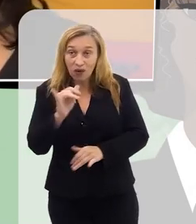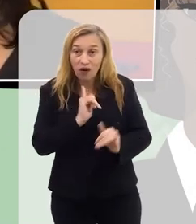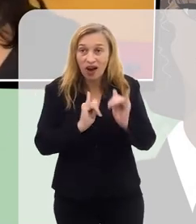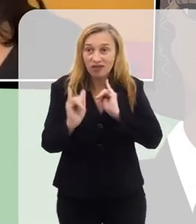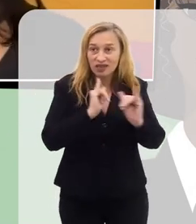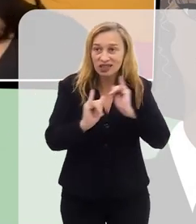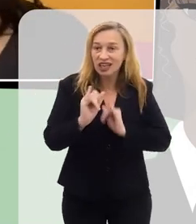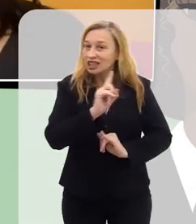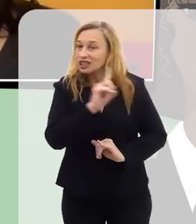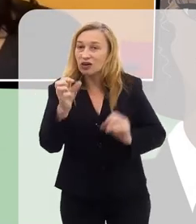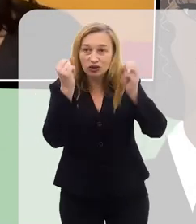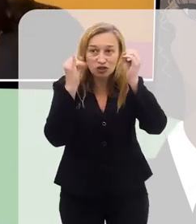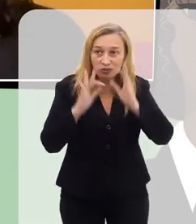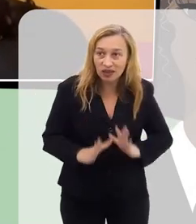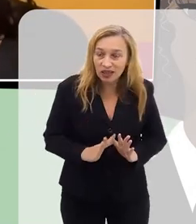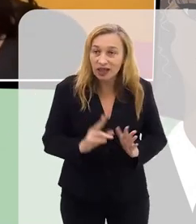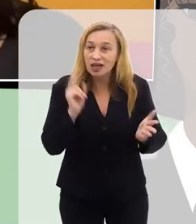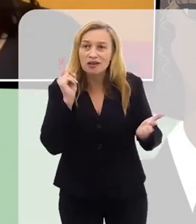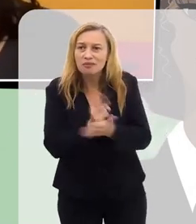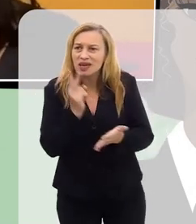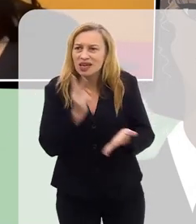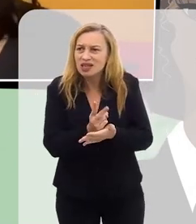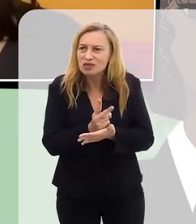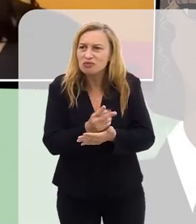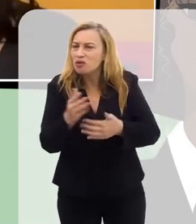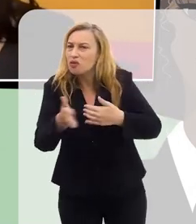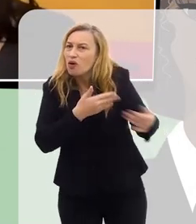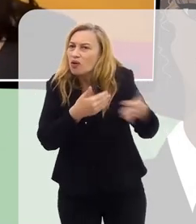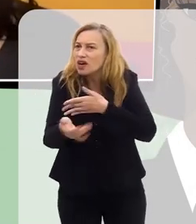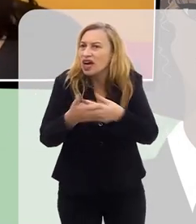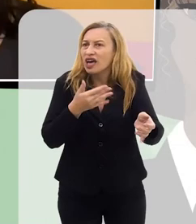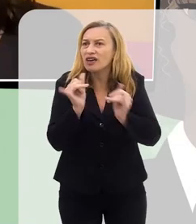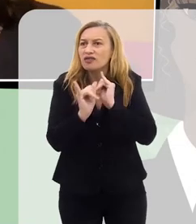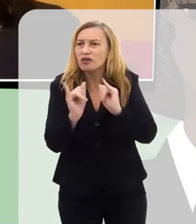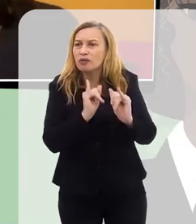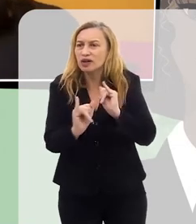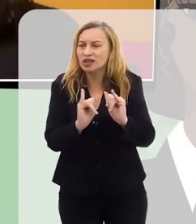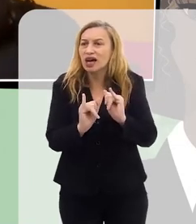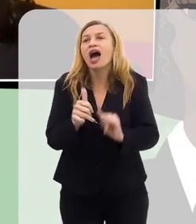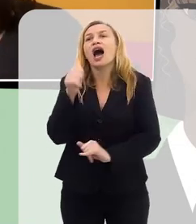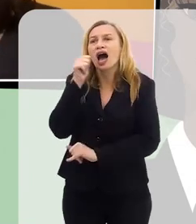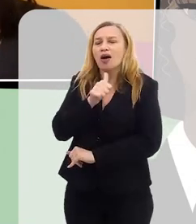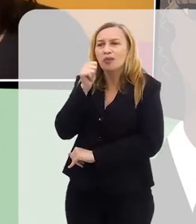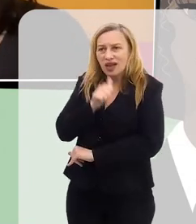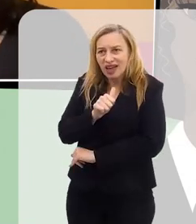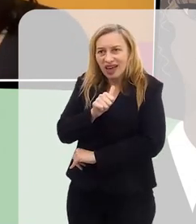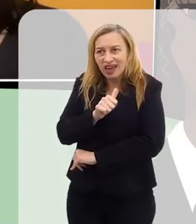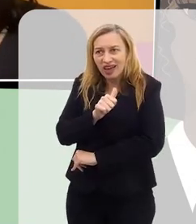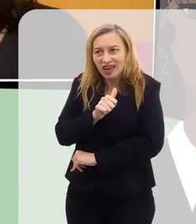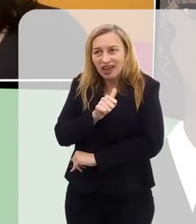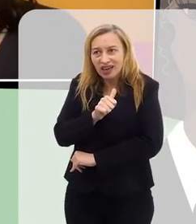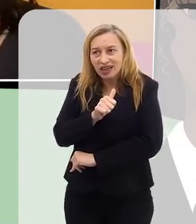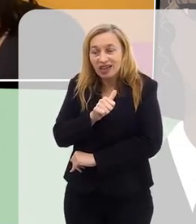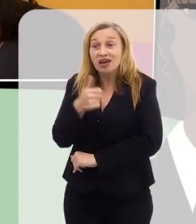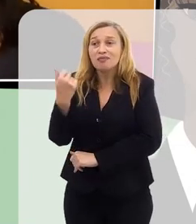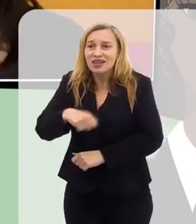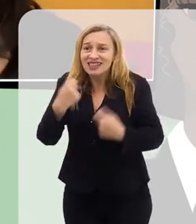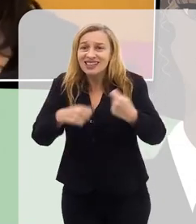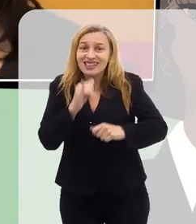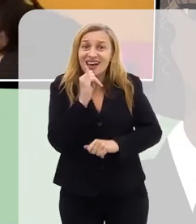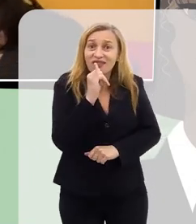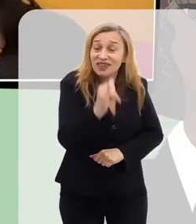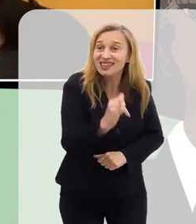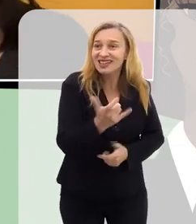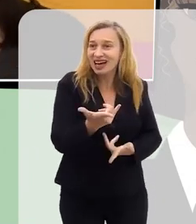avisadas, não explicadas, que mesmo qualquer intervenção, a mulher, no caso, tem que ser